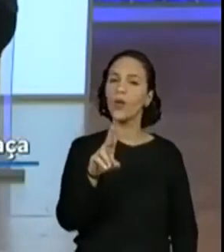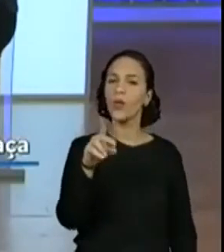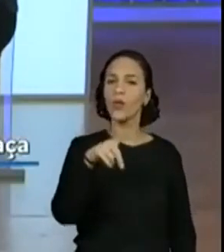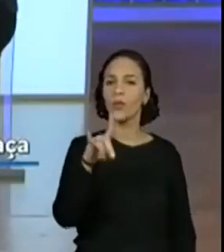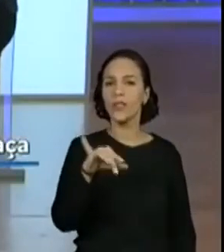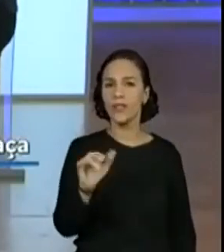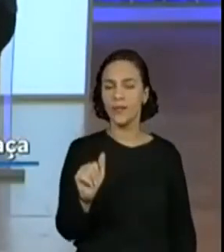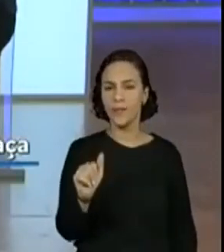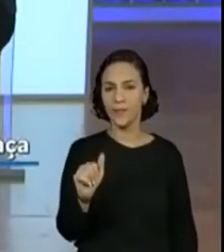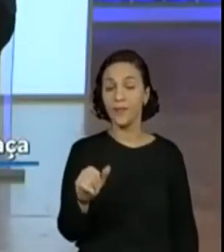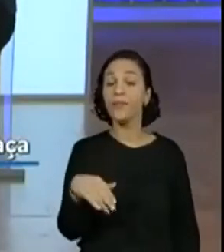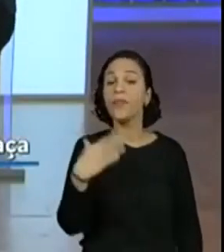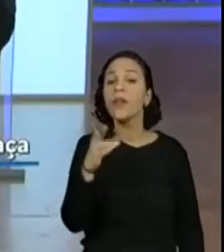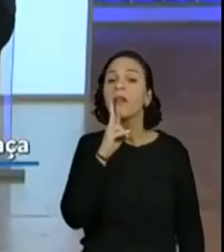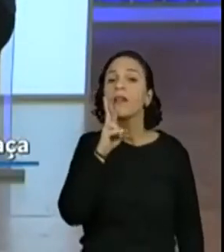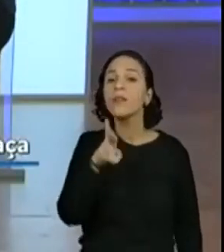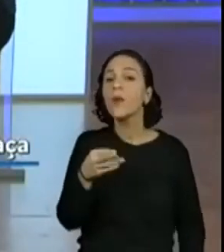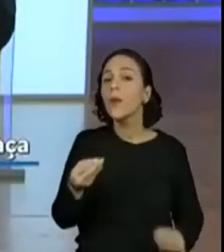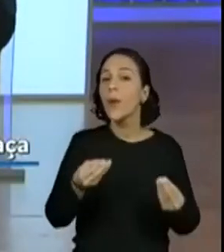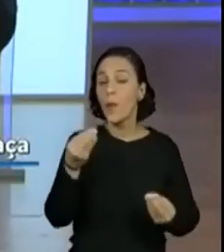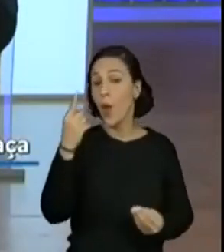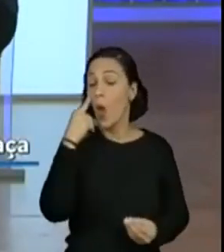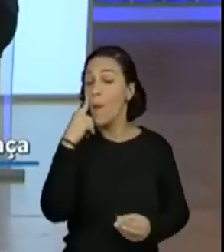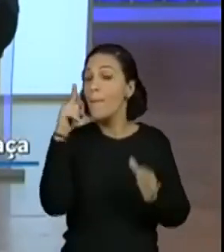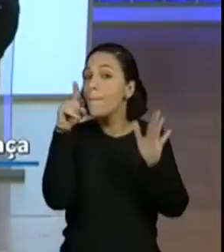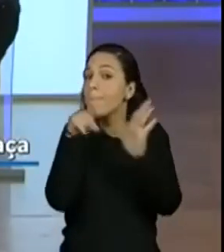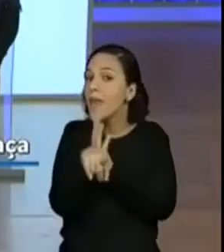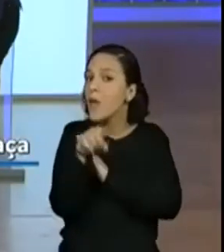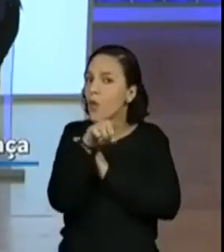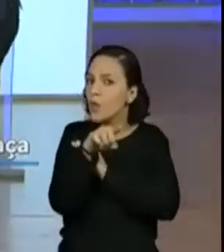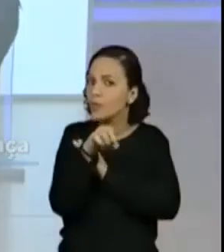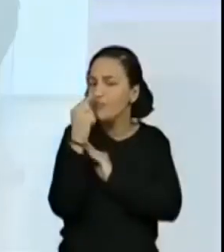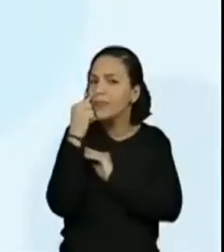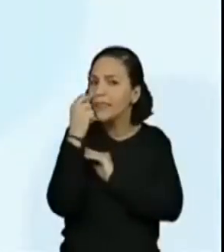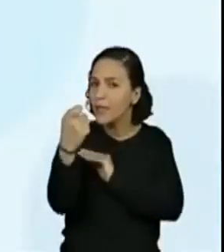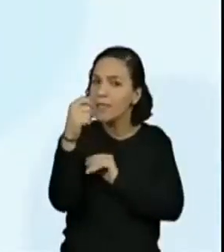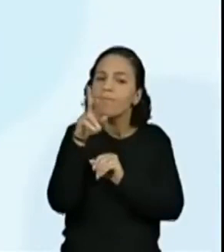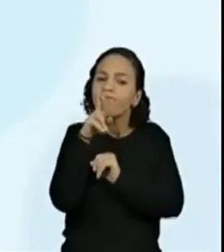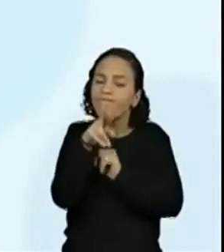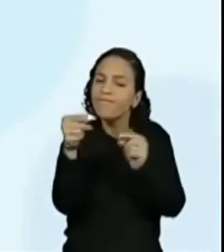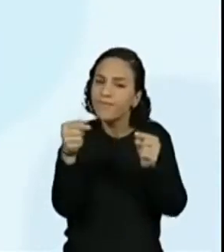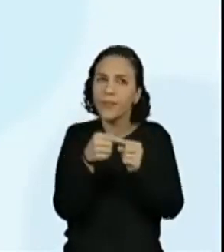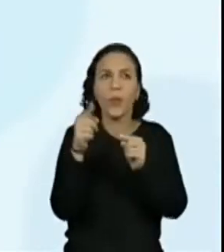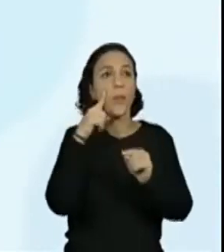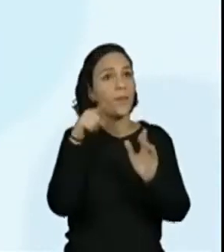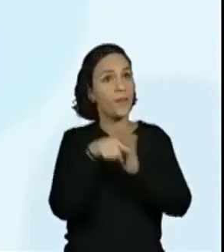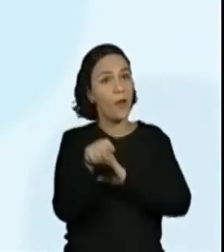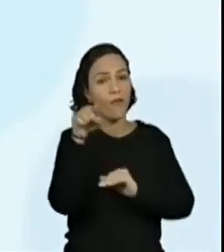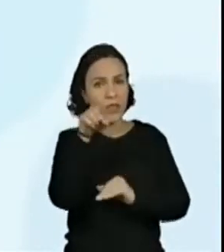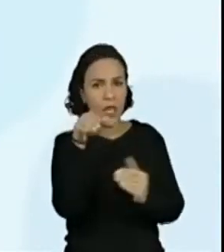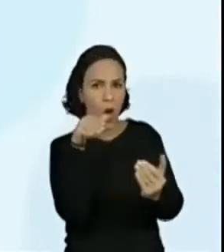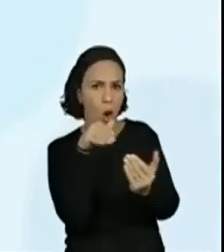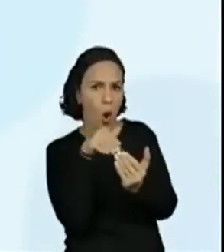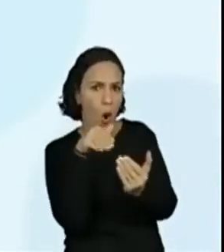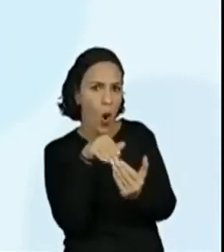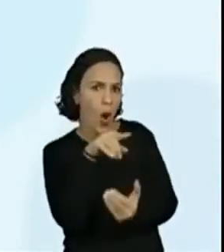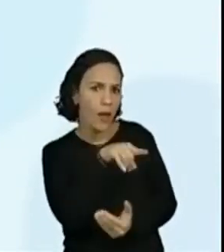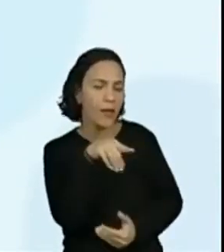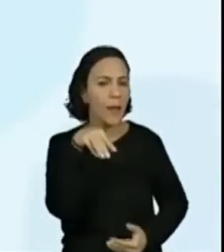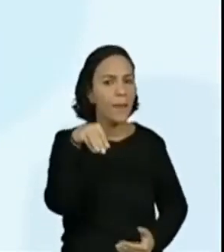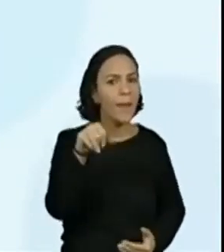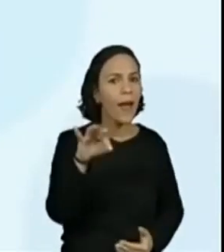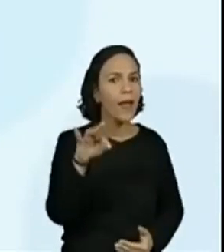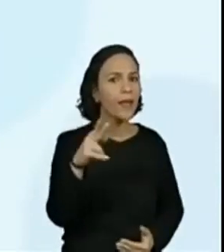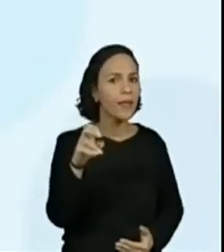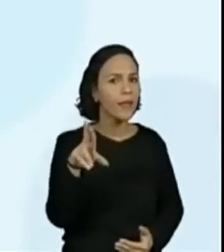nossa resposta? Olha como está a pergunta. Olha que interessante. Você concorda com o Matheus? Já disseram